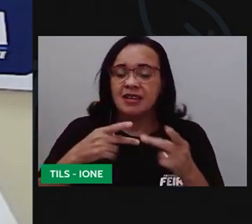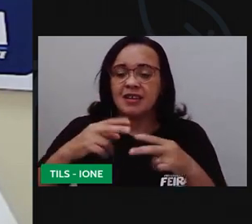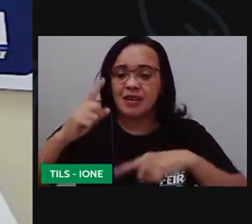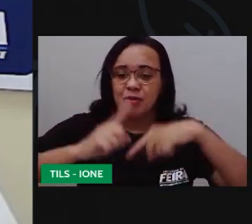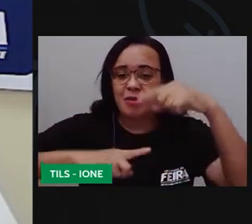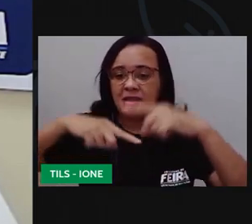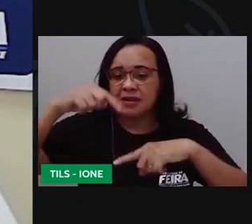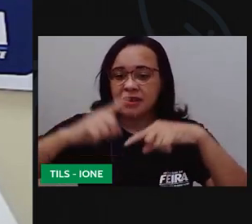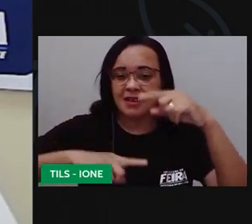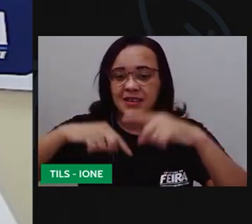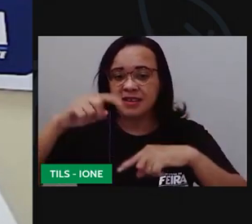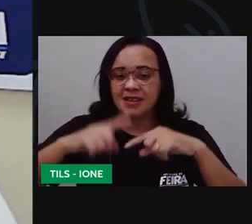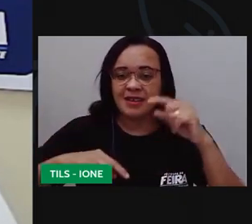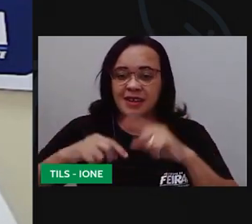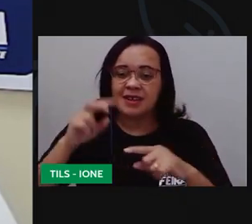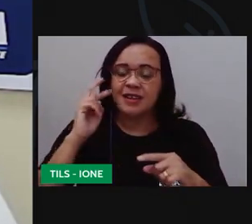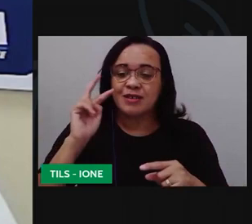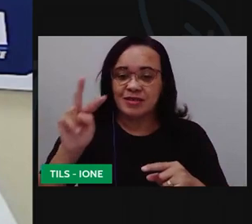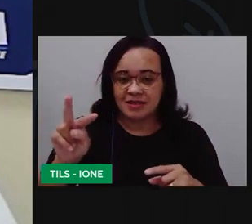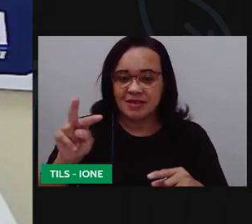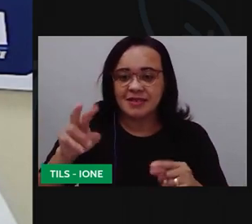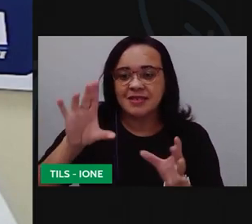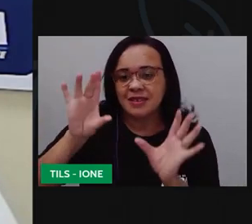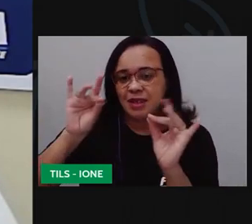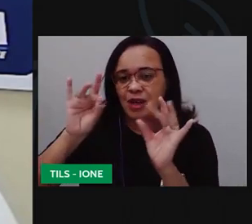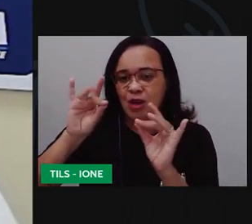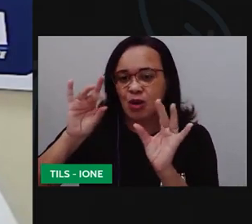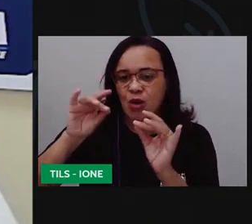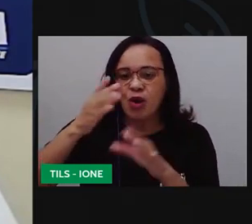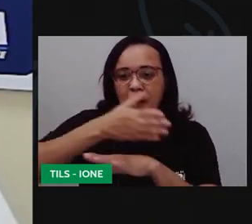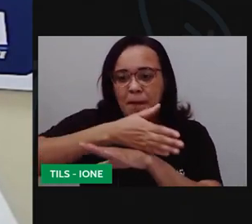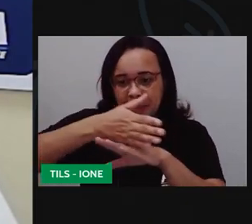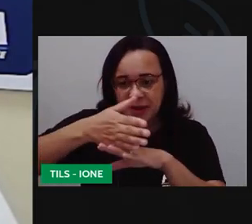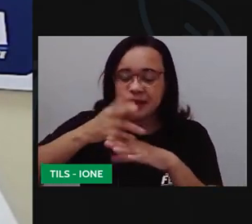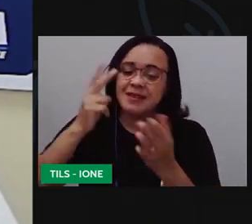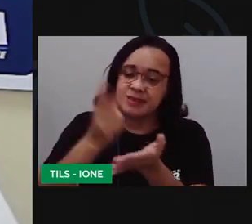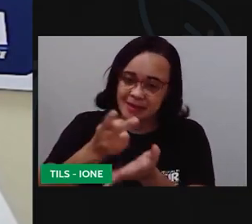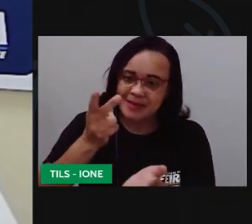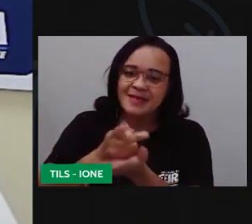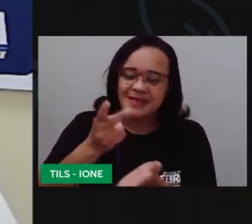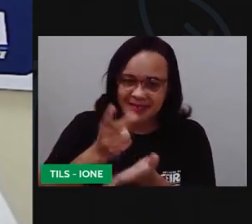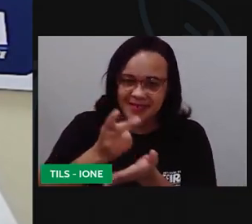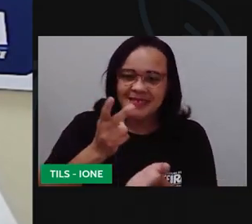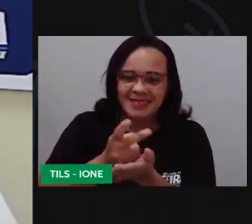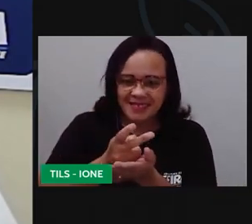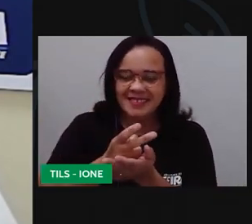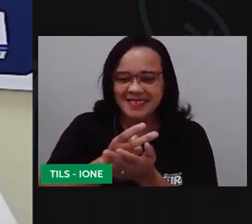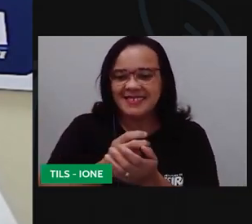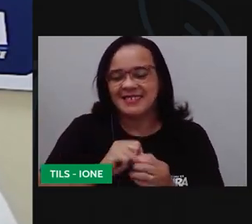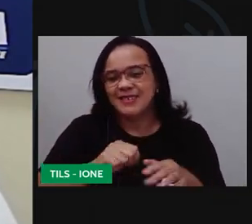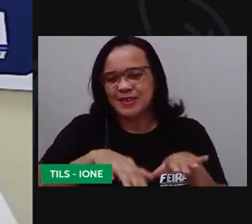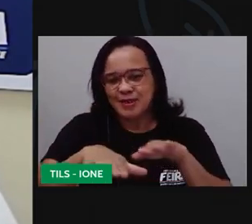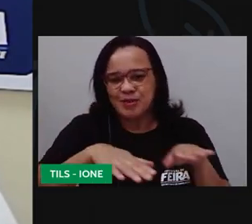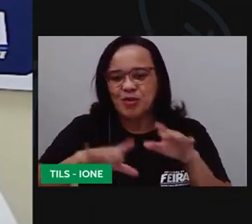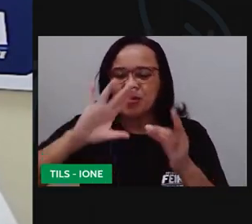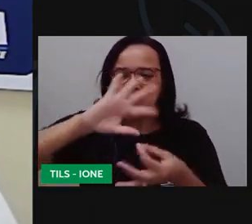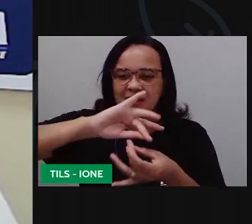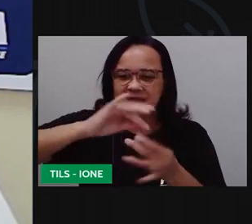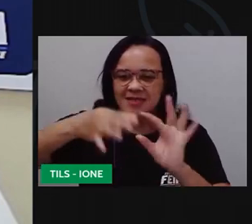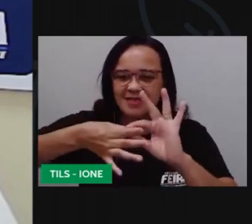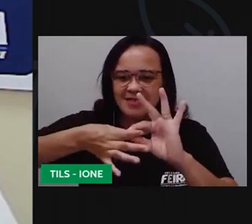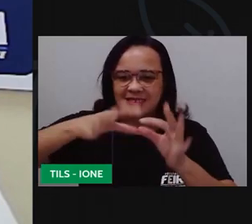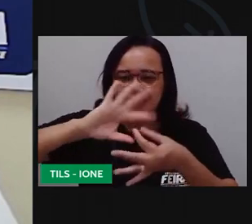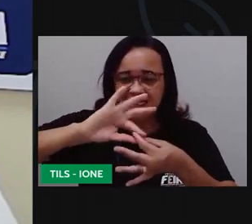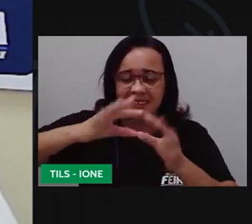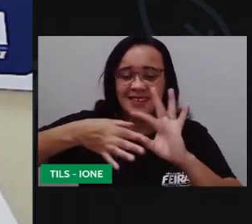mas a nossa companheira cola branca que tá sempre aqui tá? nos nossos momentos de arte e aí